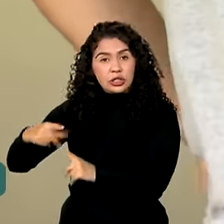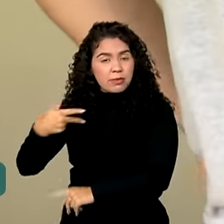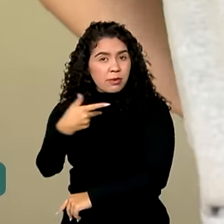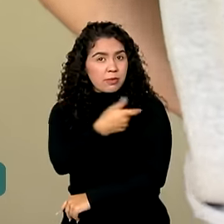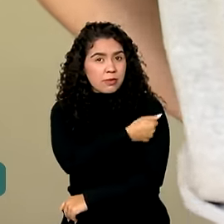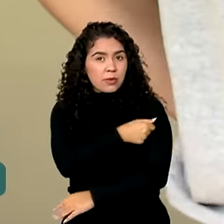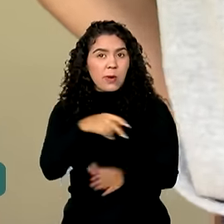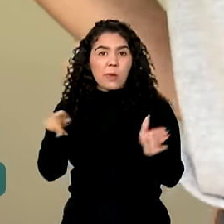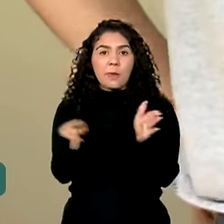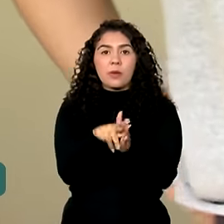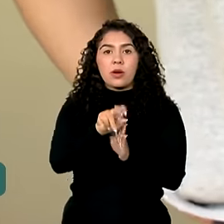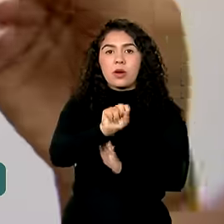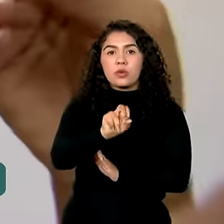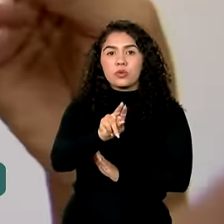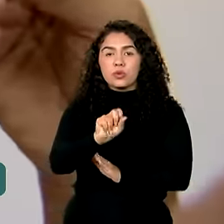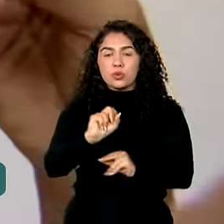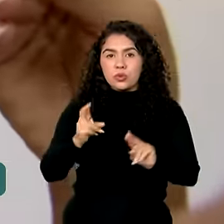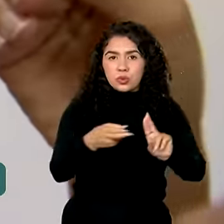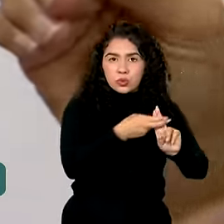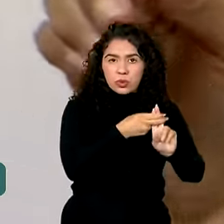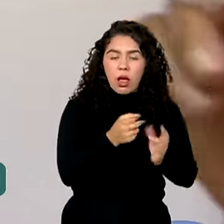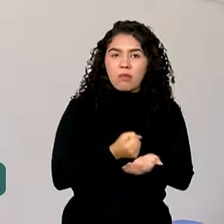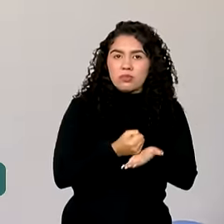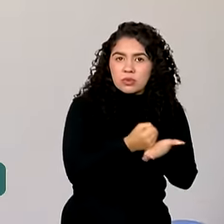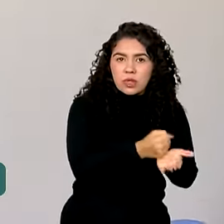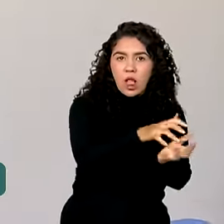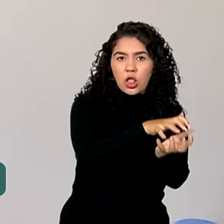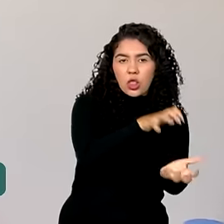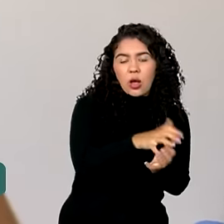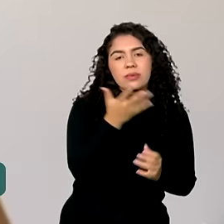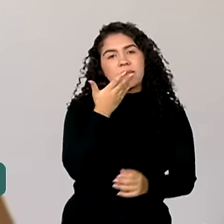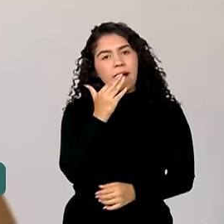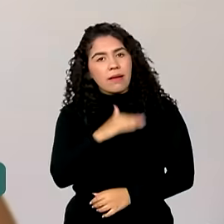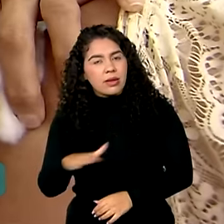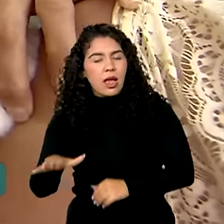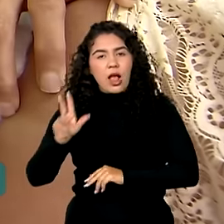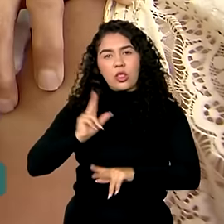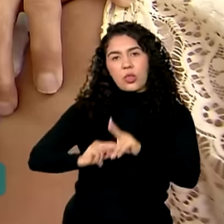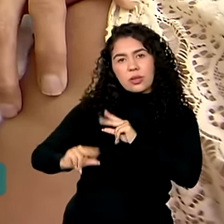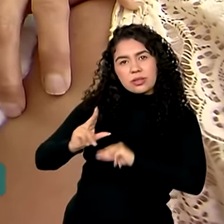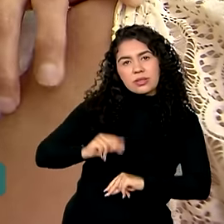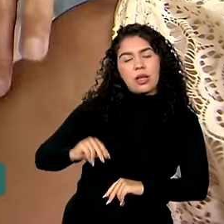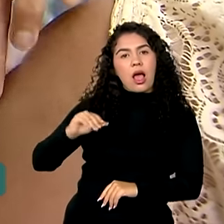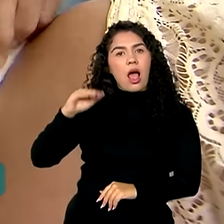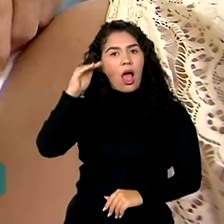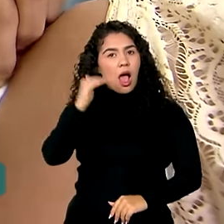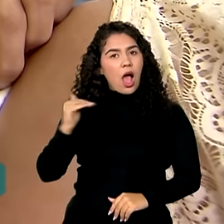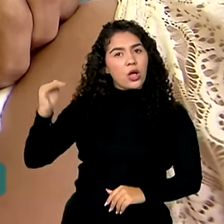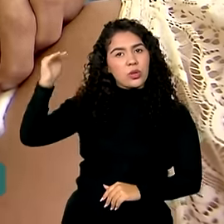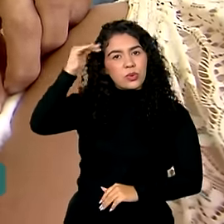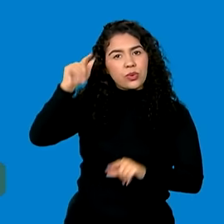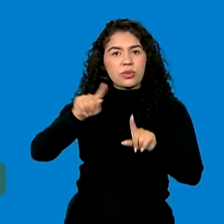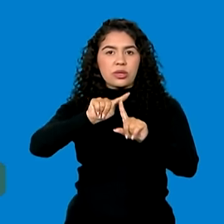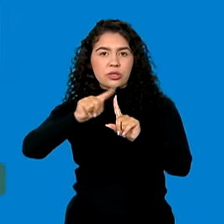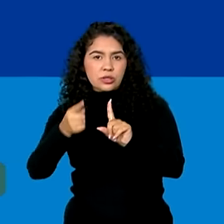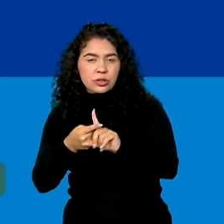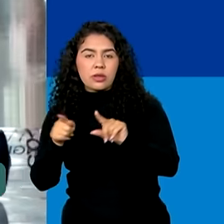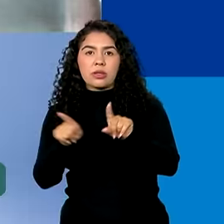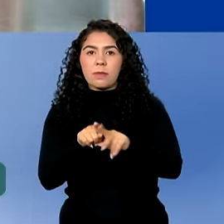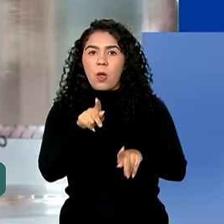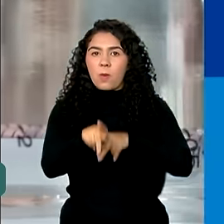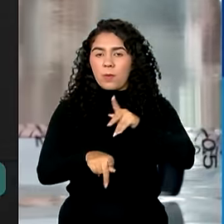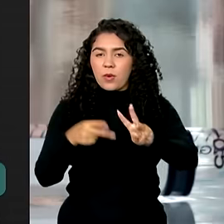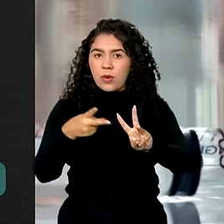beneficiando não só idosos, mas também crianças, adolescentes, adultos, gestantes e povos indígenas. O